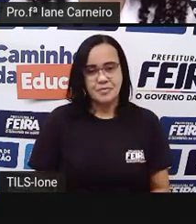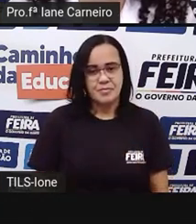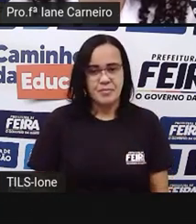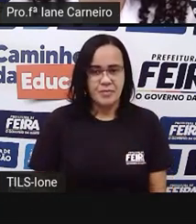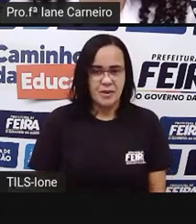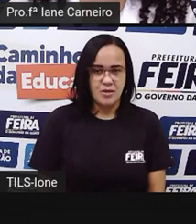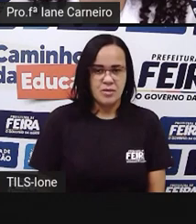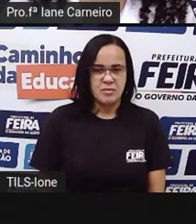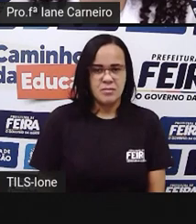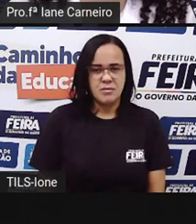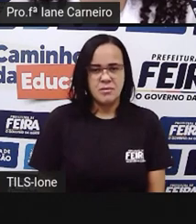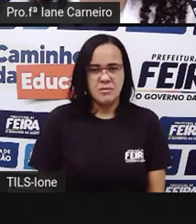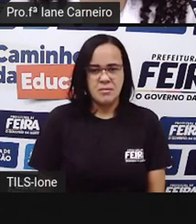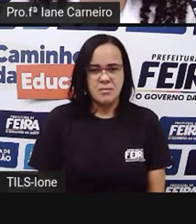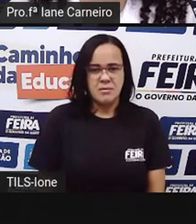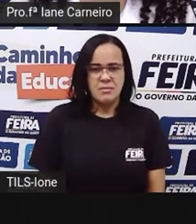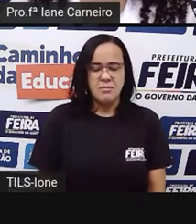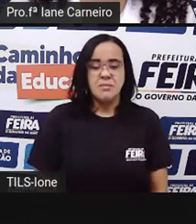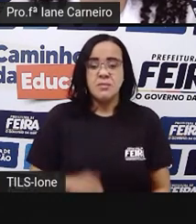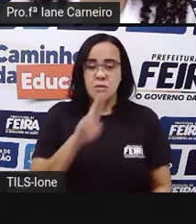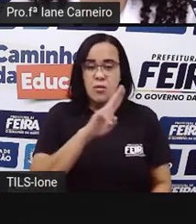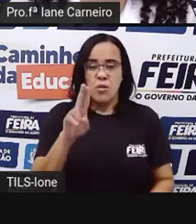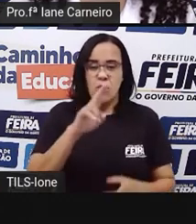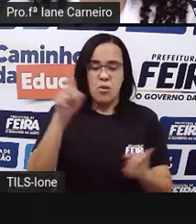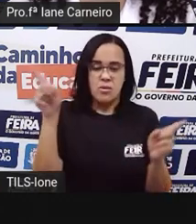E... Fazer menor, né? Ficou bem grandão.